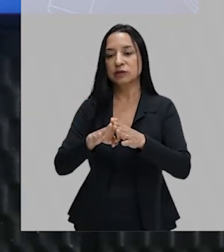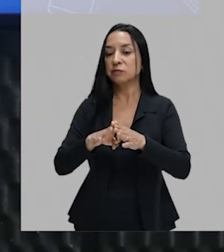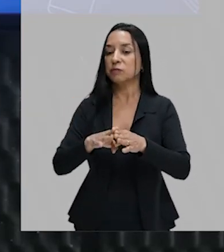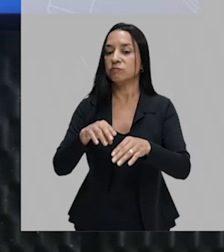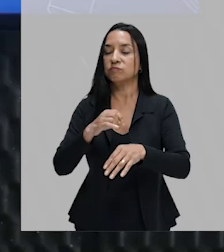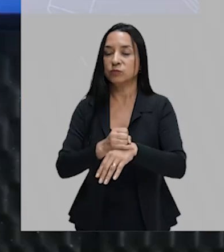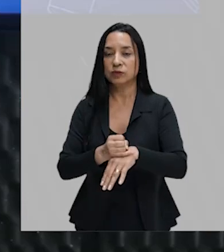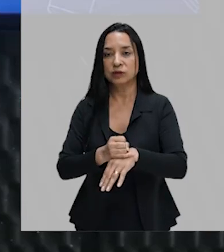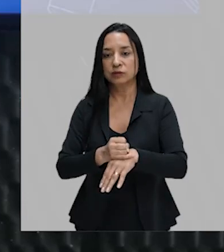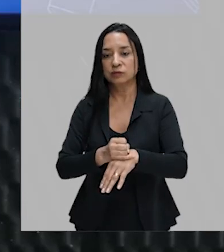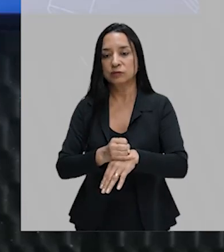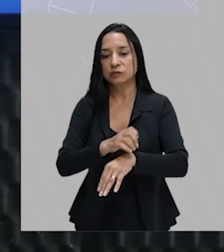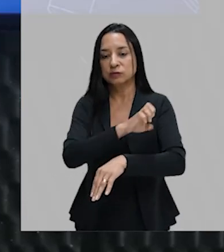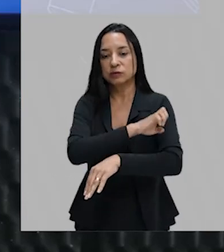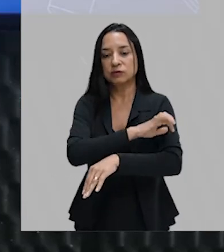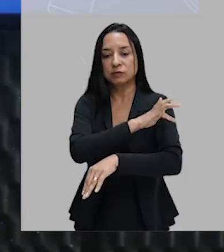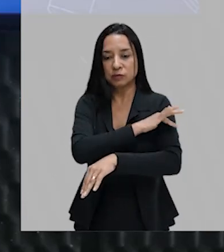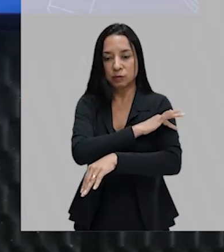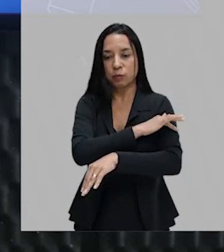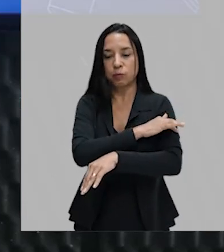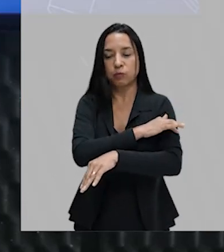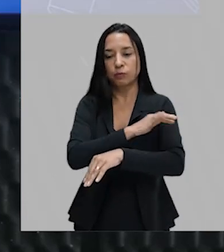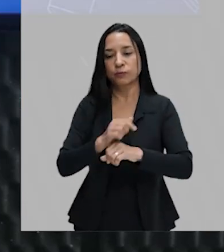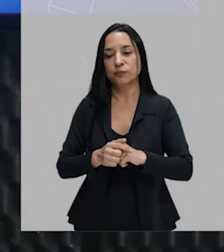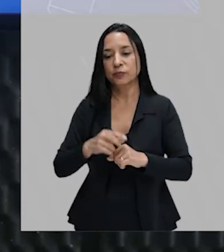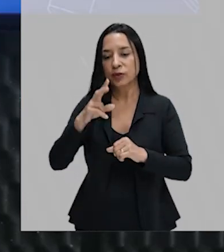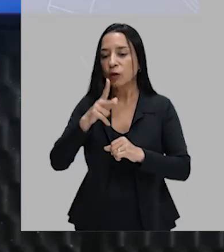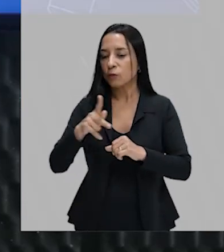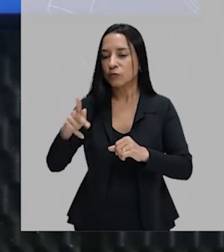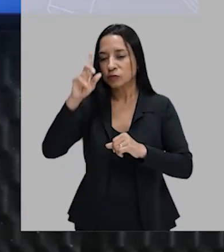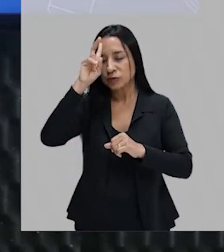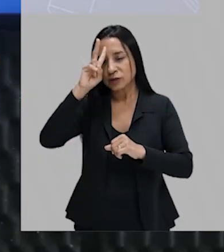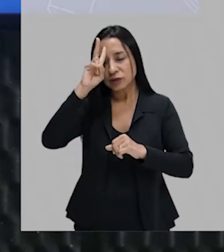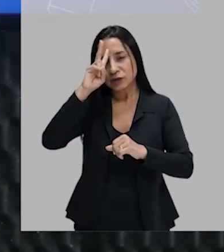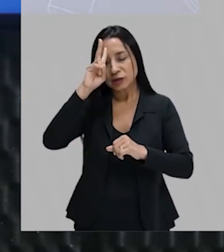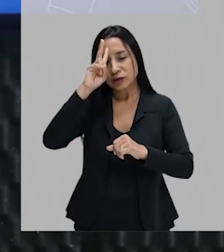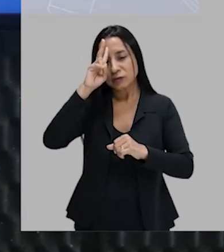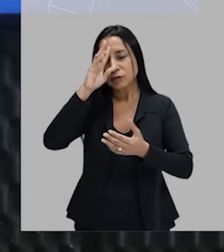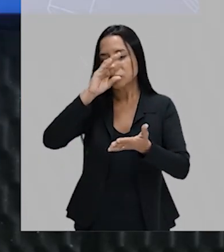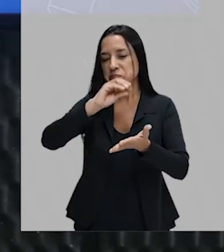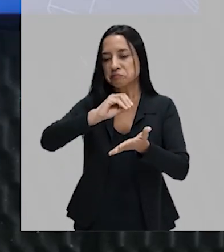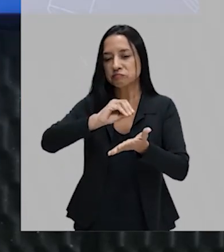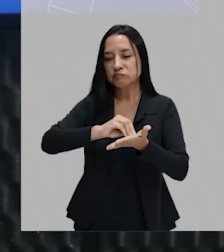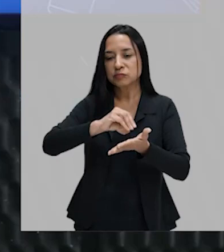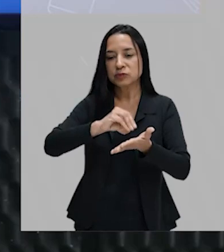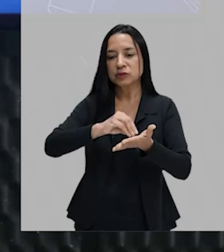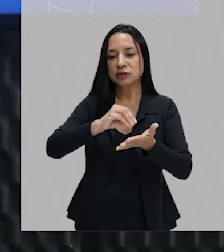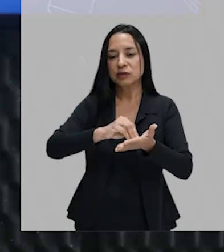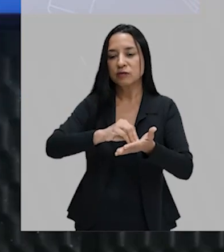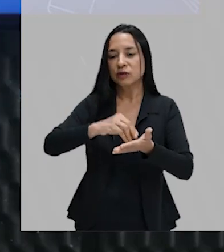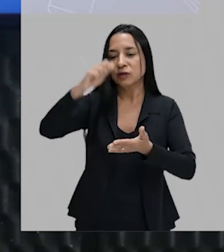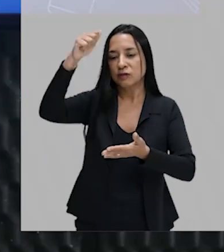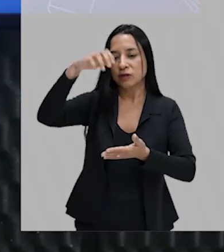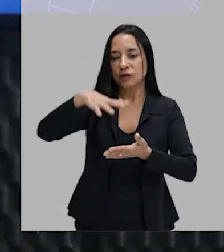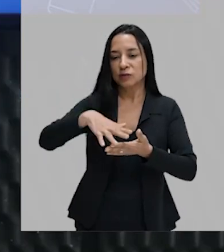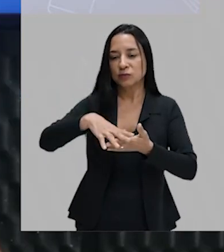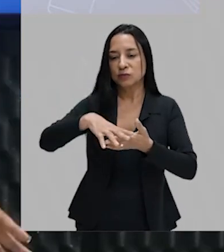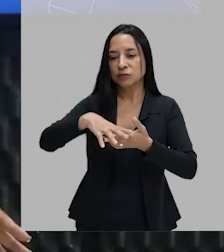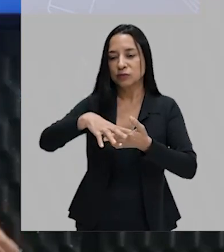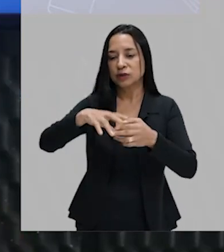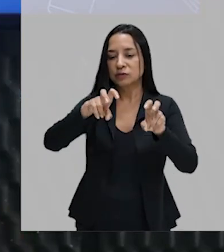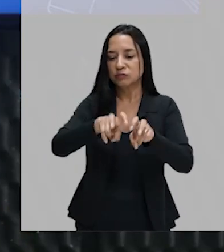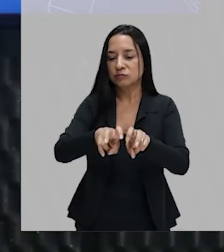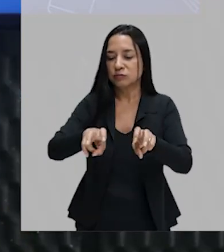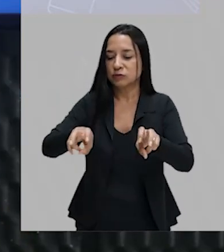Eu me lembro quando era pequena, que faltava energia muito no interior que eu morava, e a gente sentava na